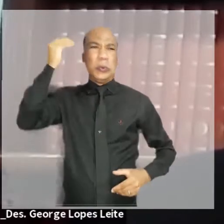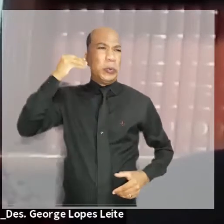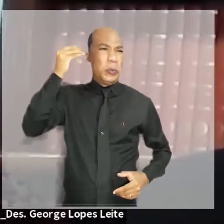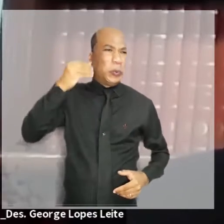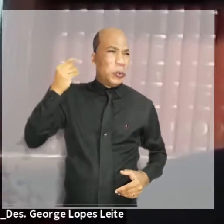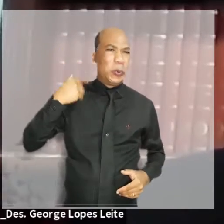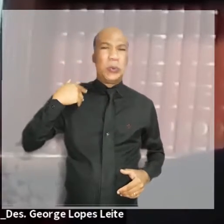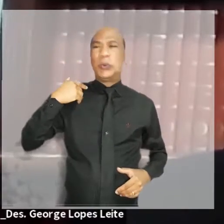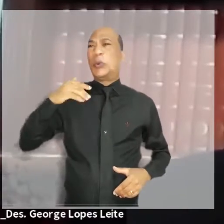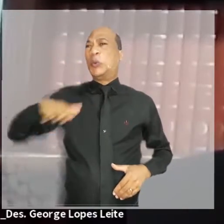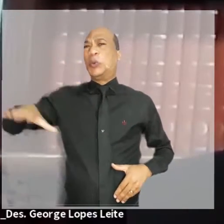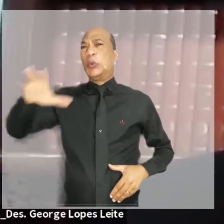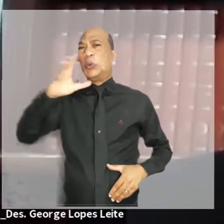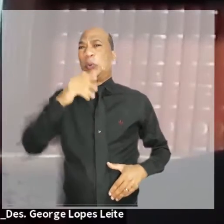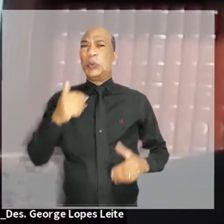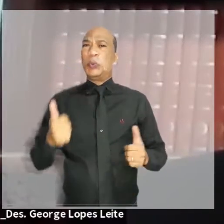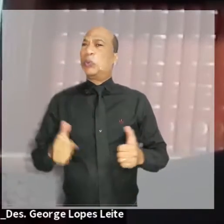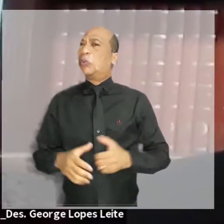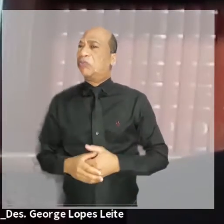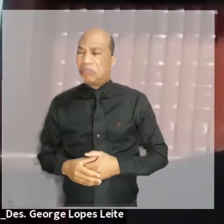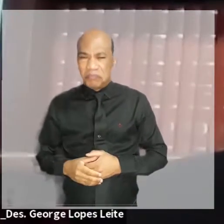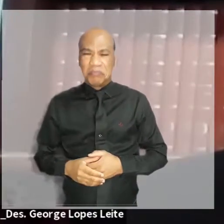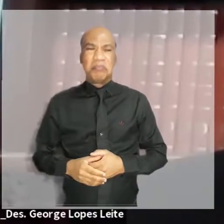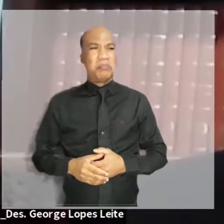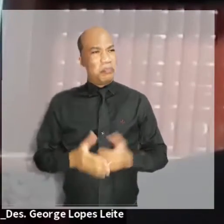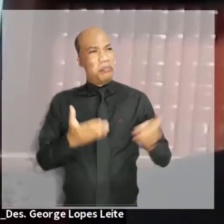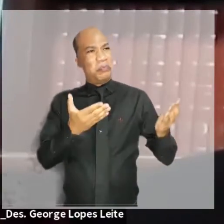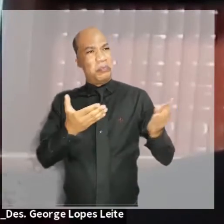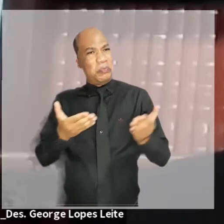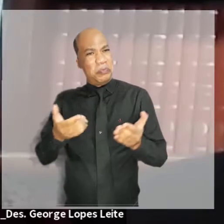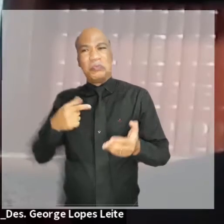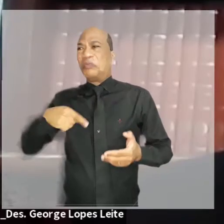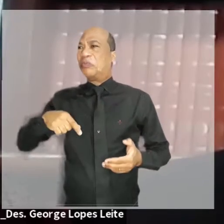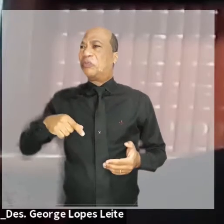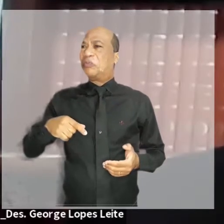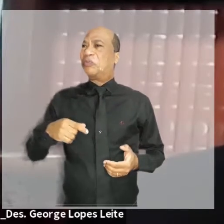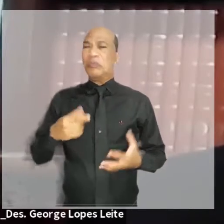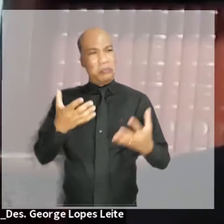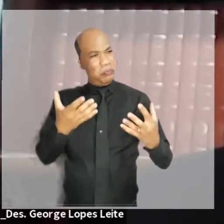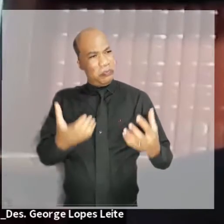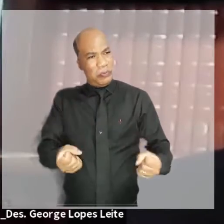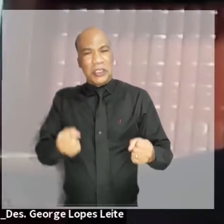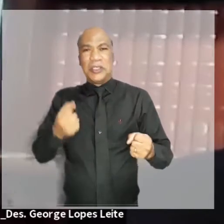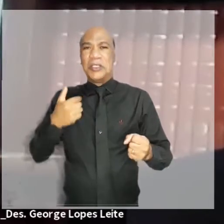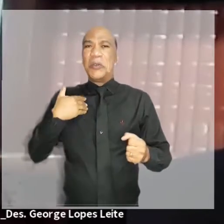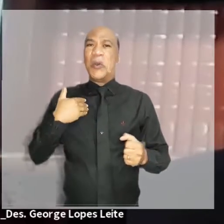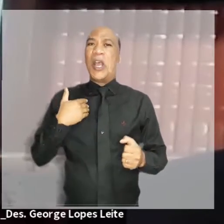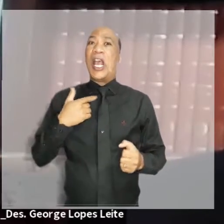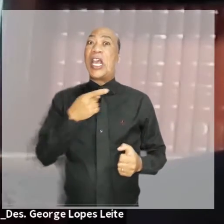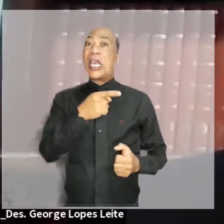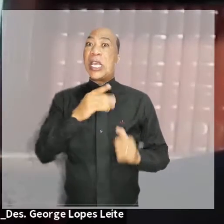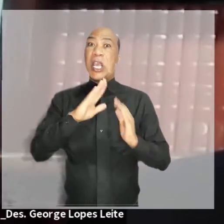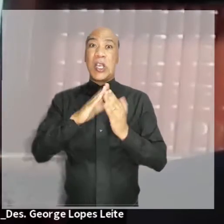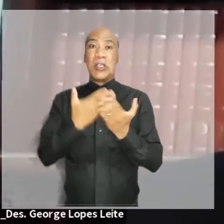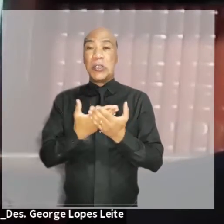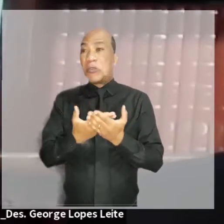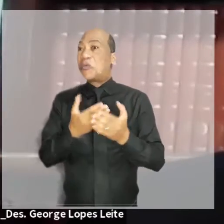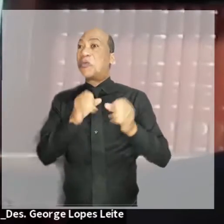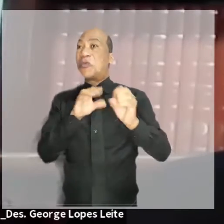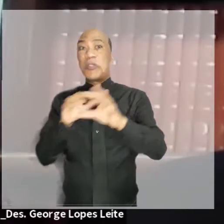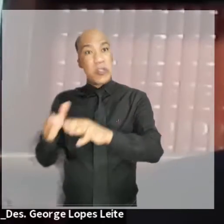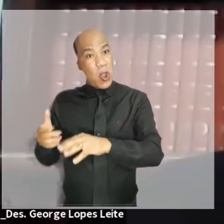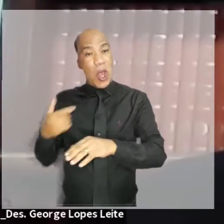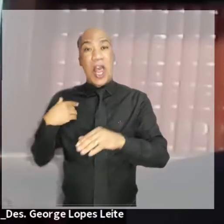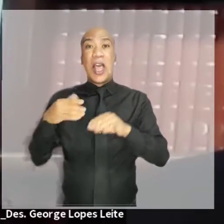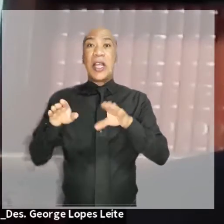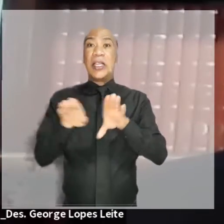todos renomados, profissionais e expoentes em suas áreas de atuação, e que, gentilmente, aqueceram ao